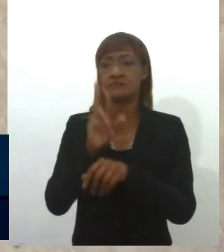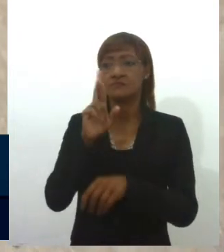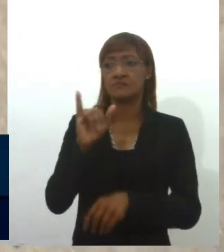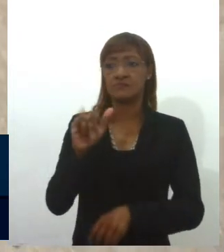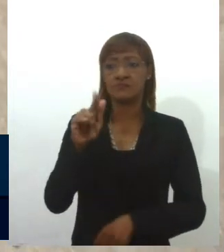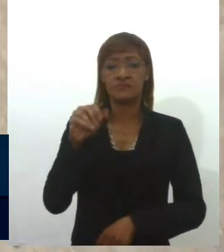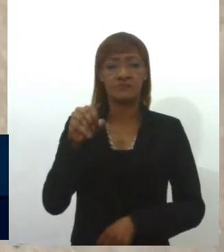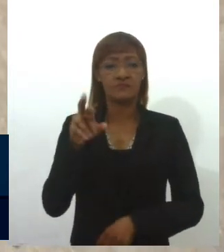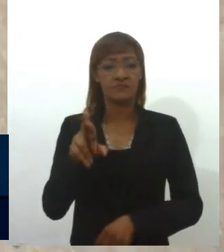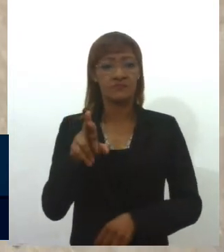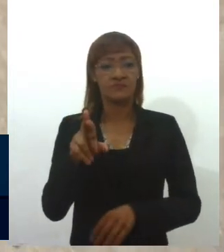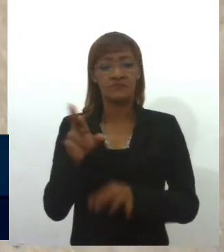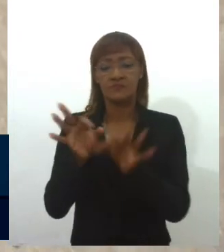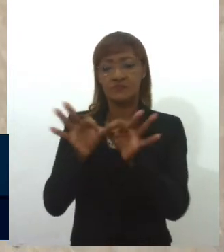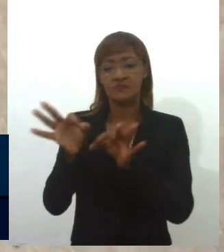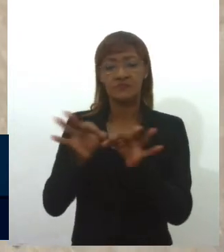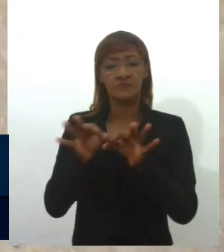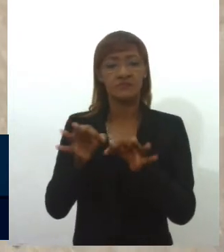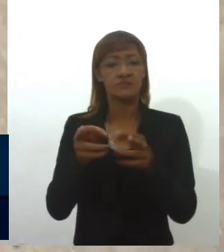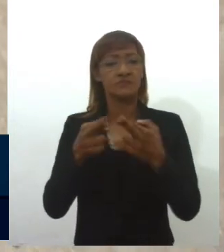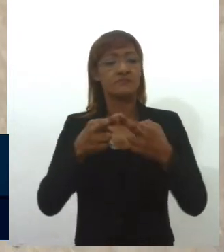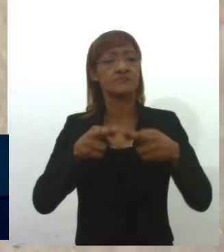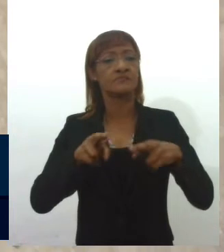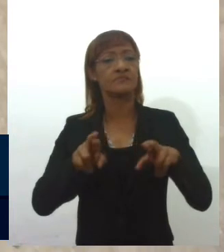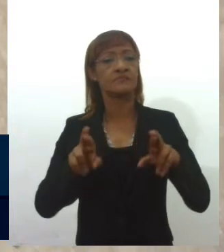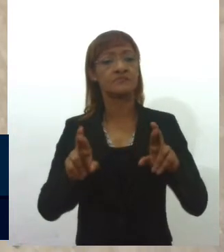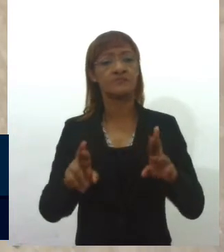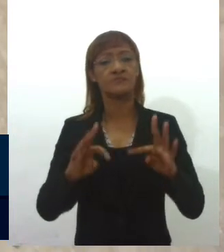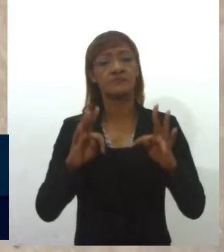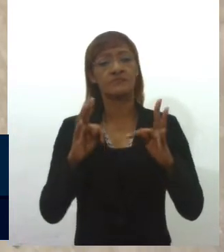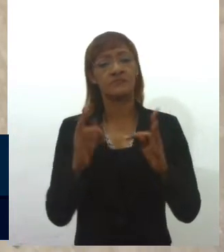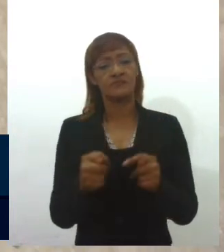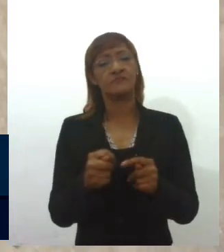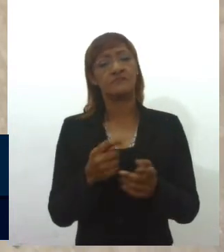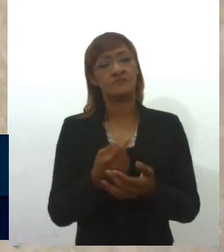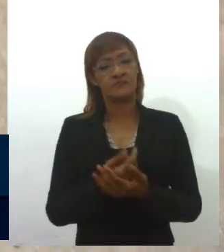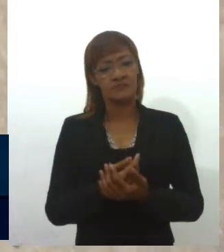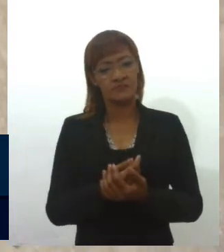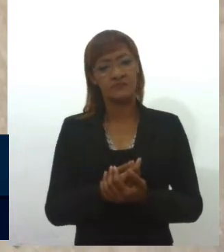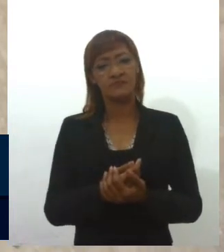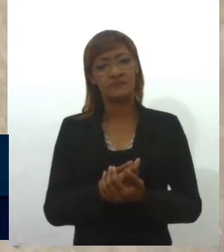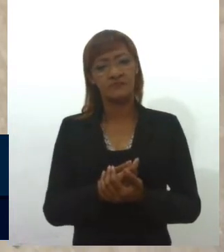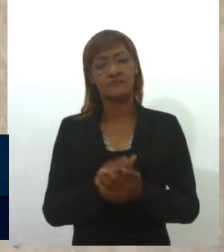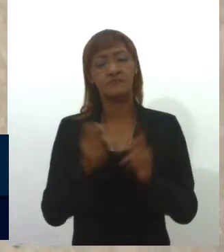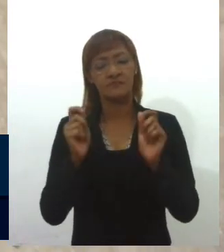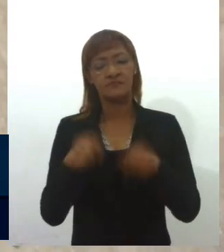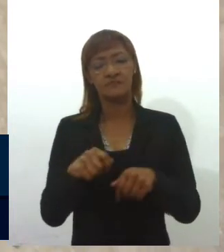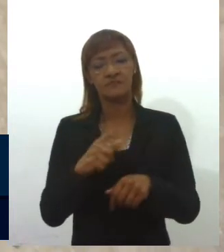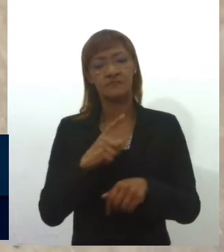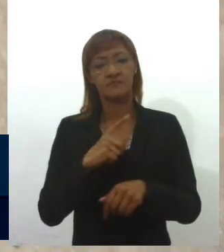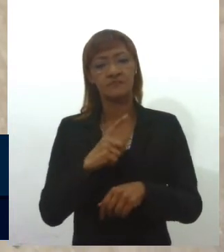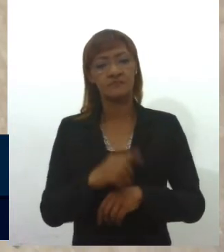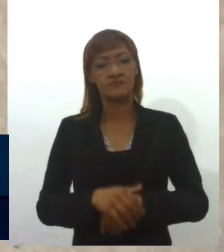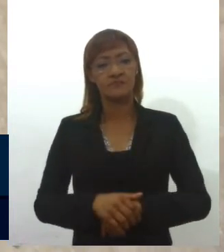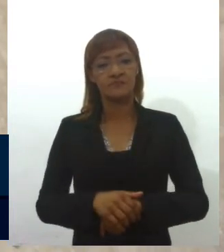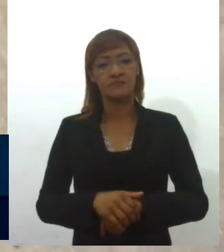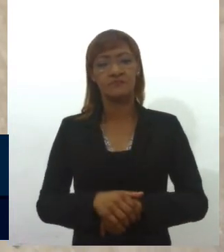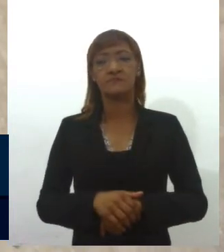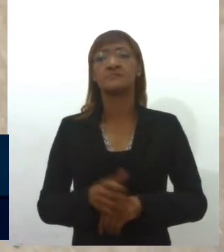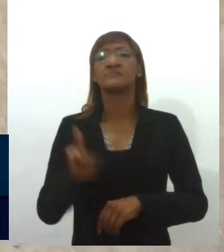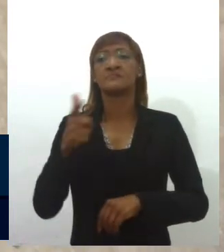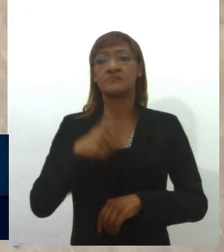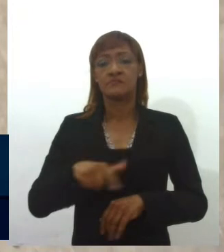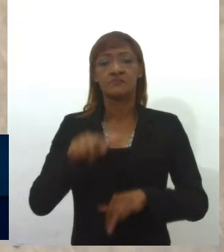equipe, tomará todas as providências para que assim aconteça. Quero repetir